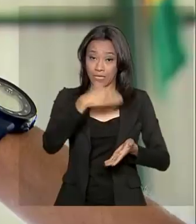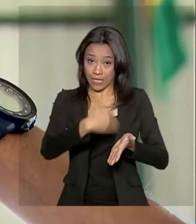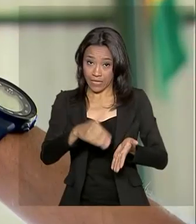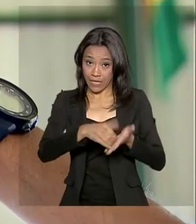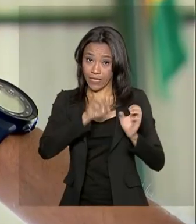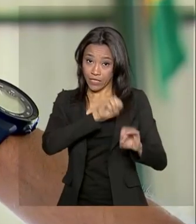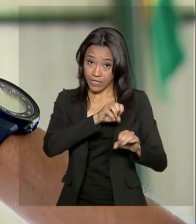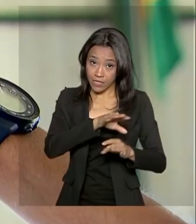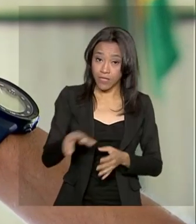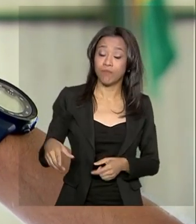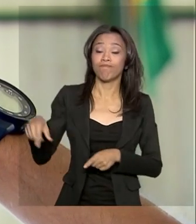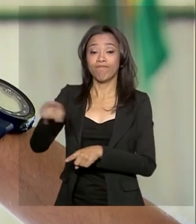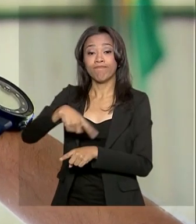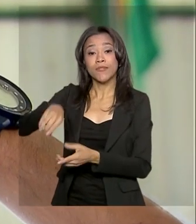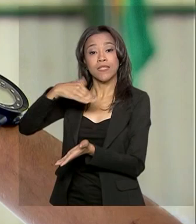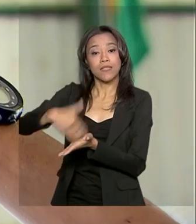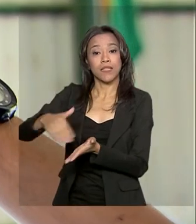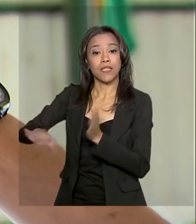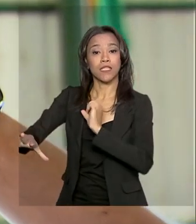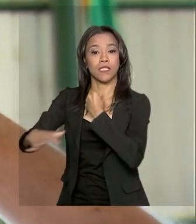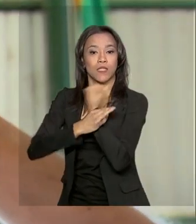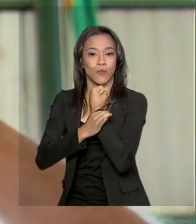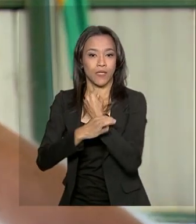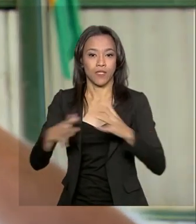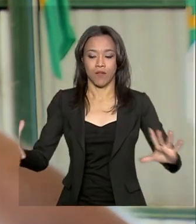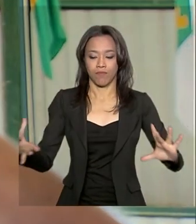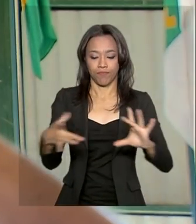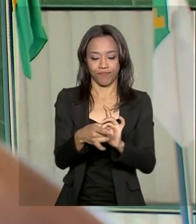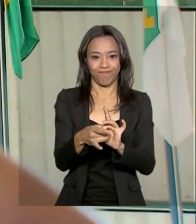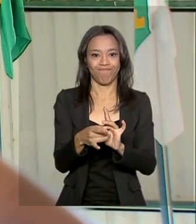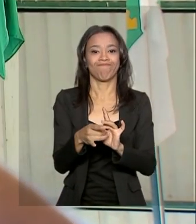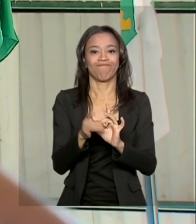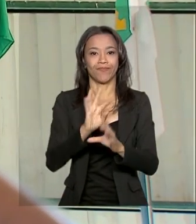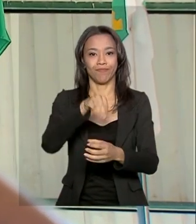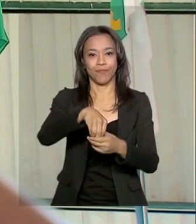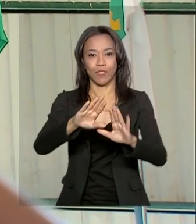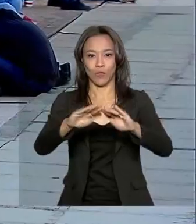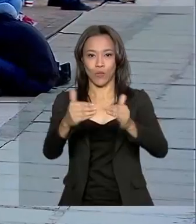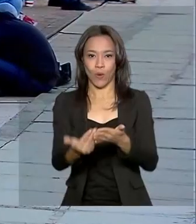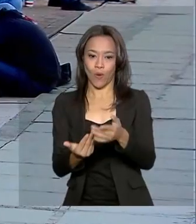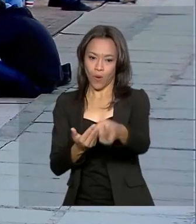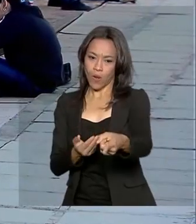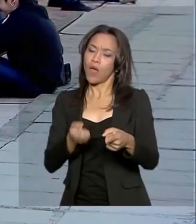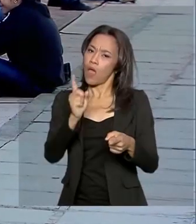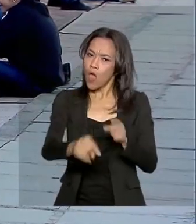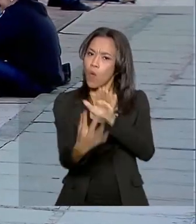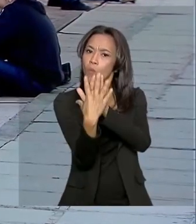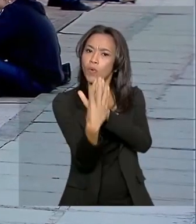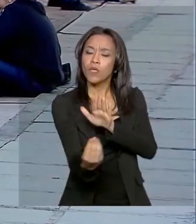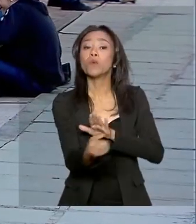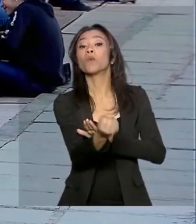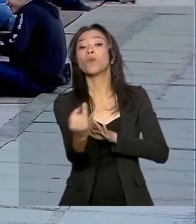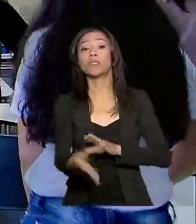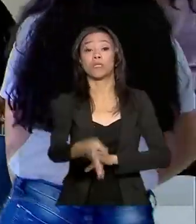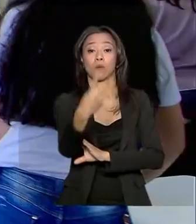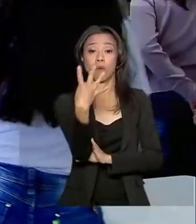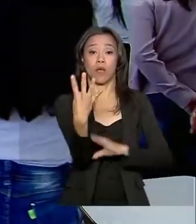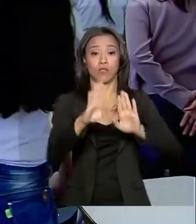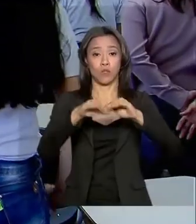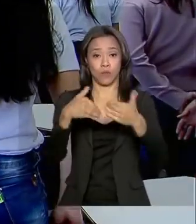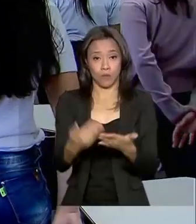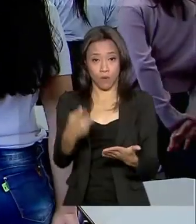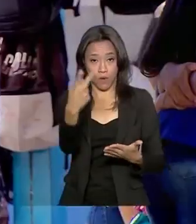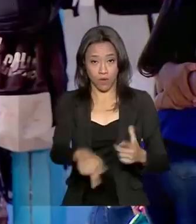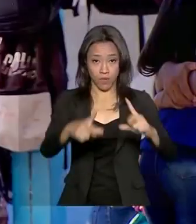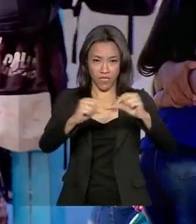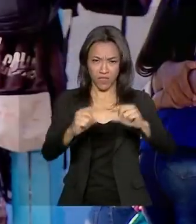Educação e a Secretaria de Segurança Pública do Distrito Federal. O modelo, que vigora em quatro escolas públicas desde o